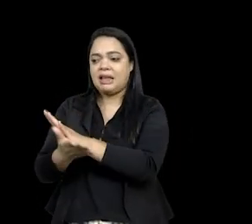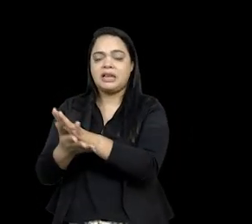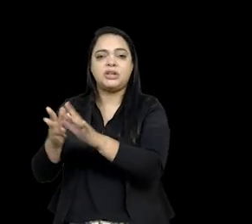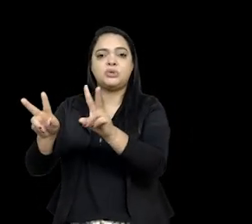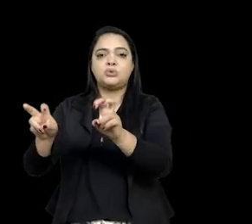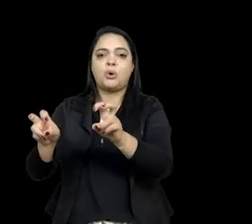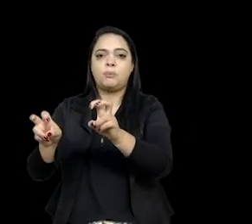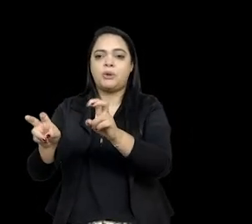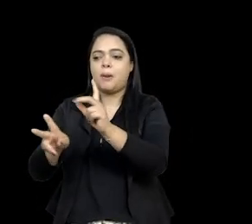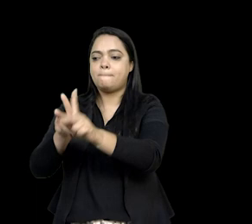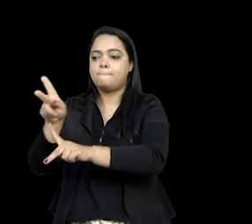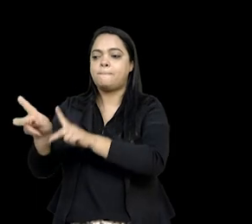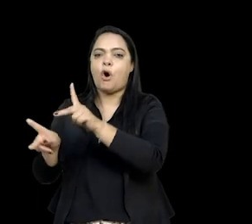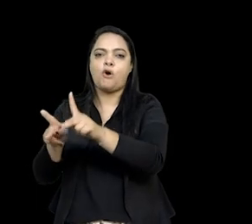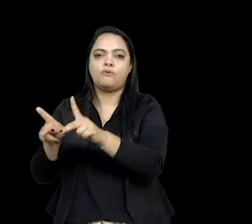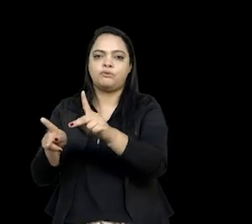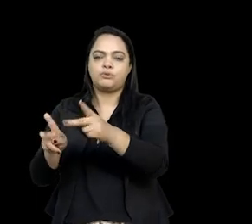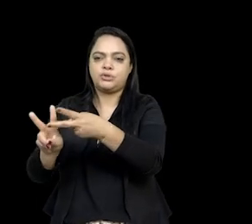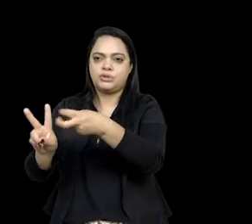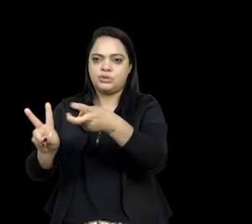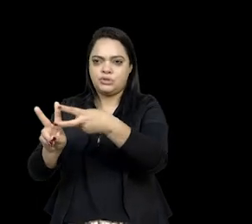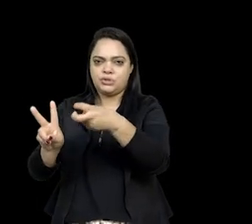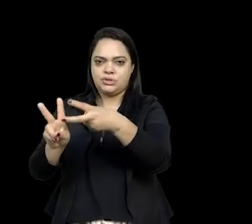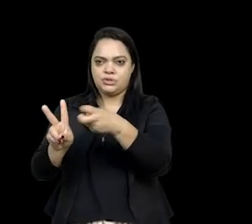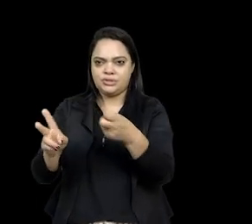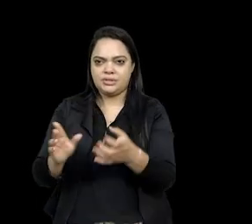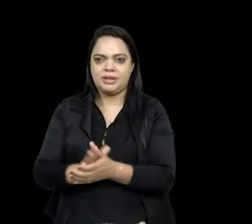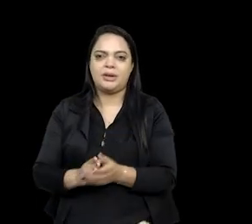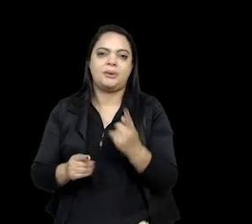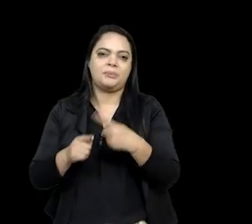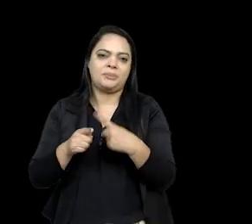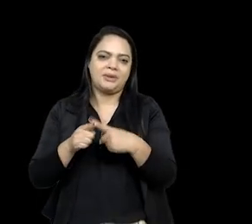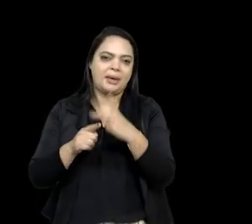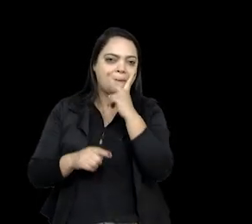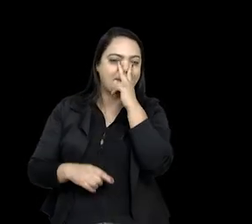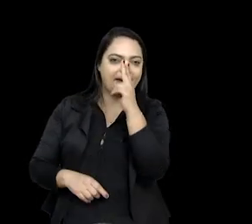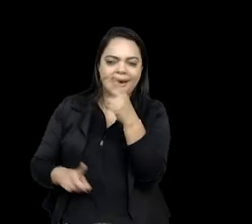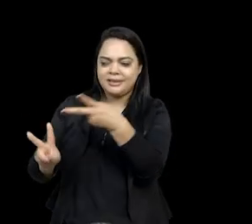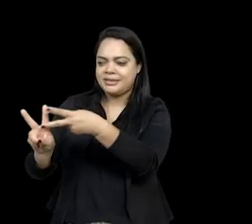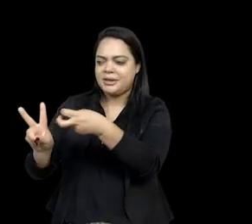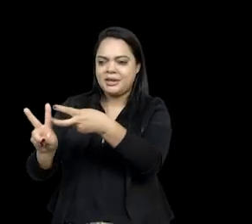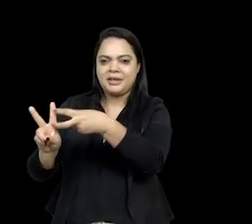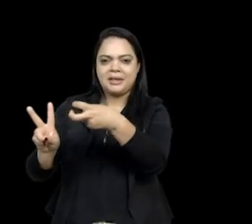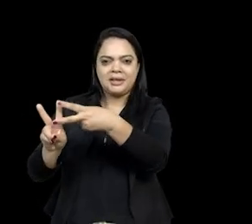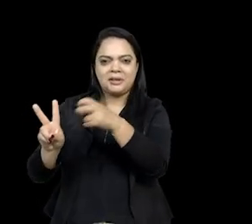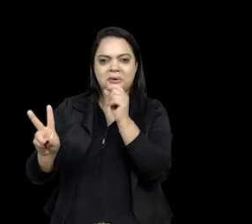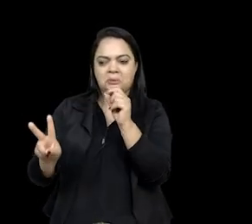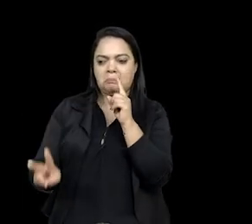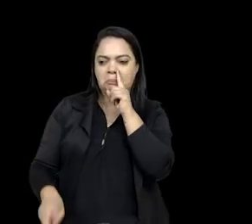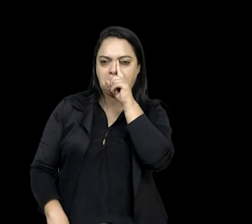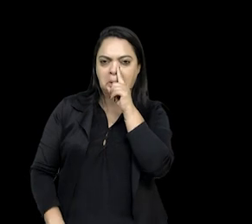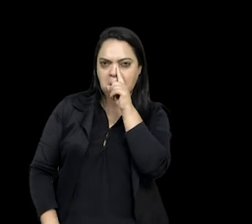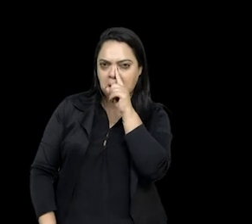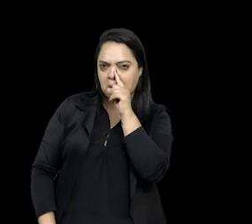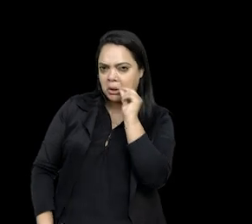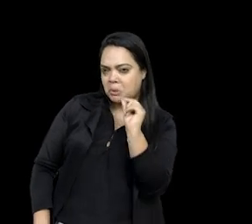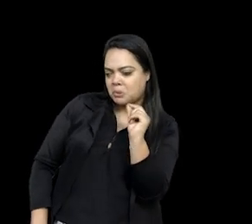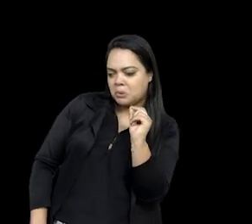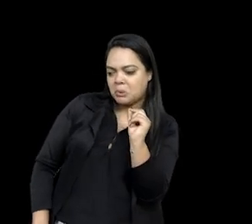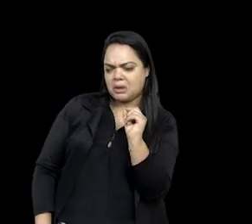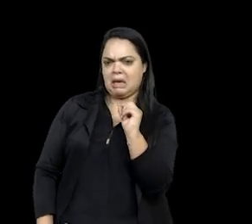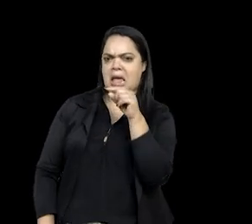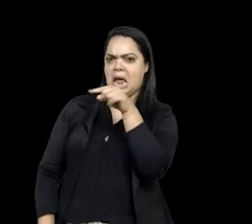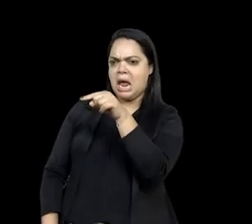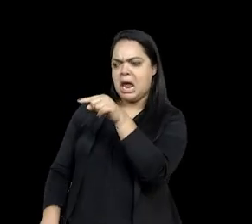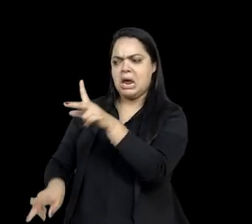indígenas. Por quê? Porque tem sempre esse perigo, né? Esse suposto perigo de outras nações, questionar a soberania nacional,